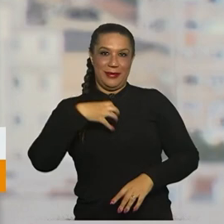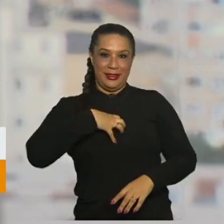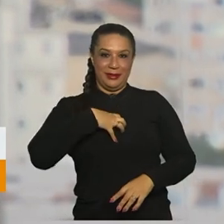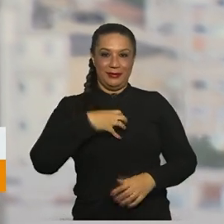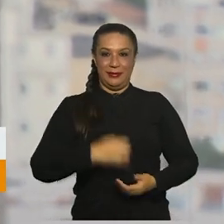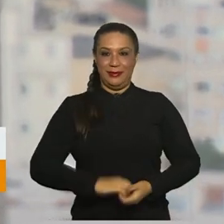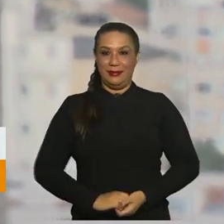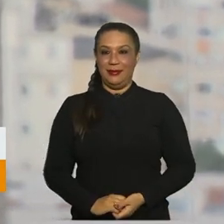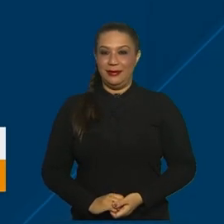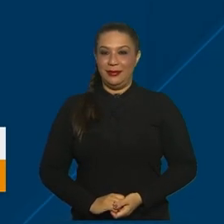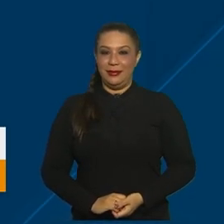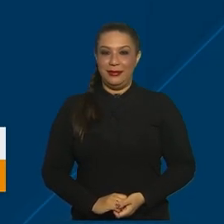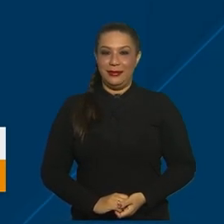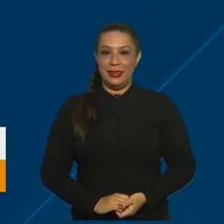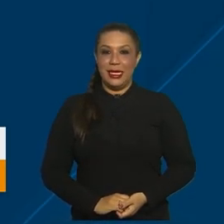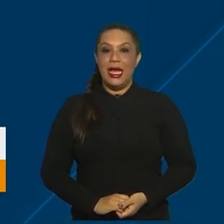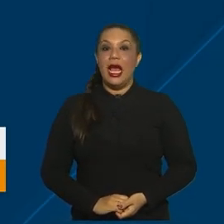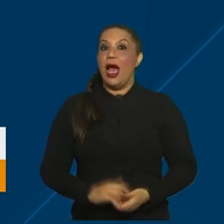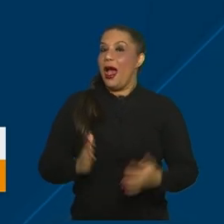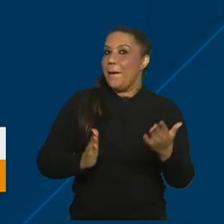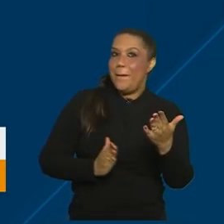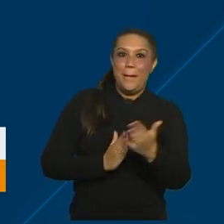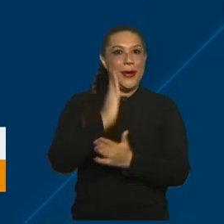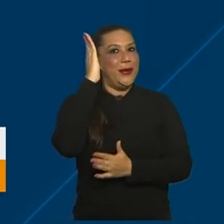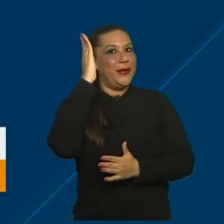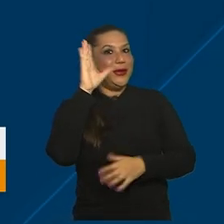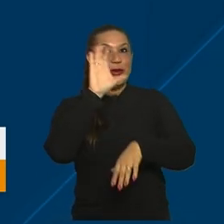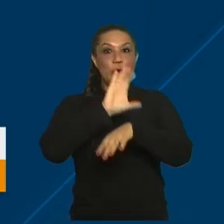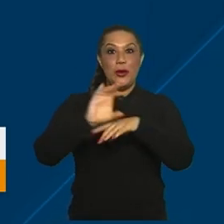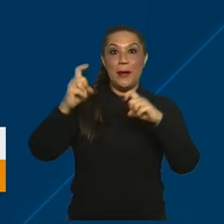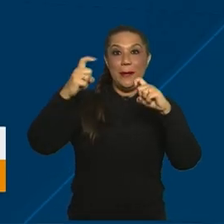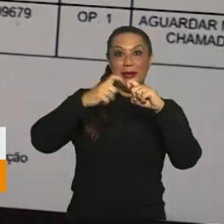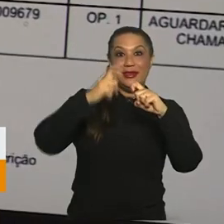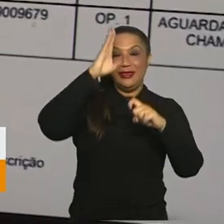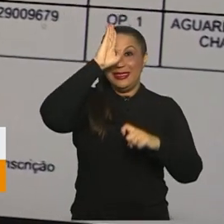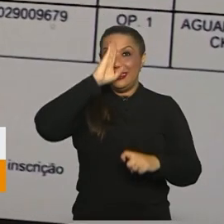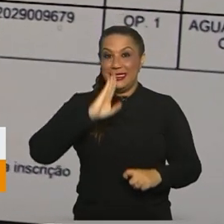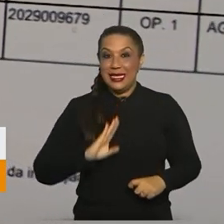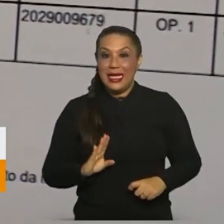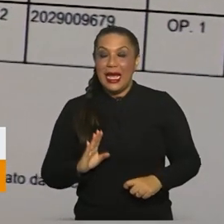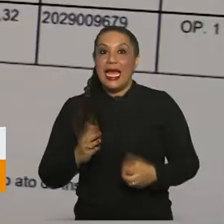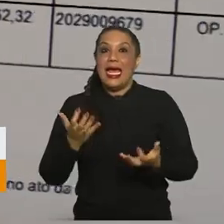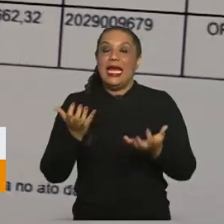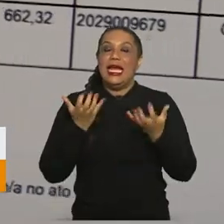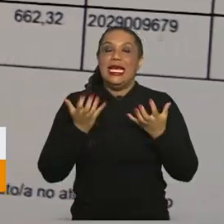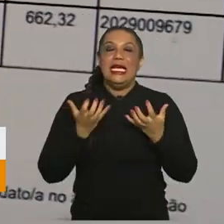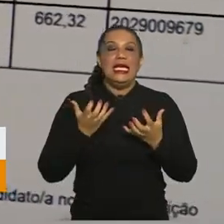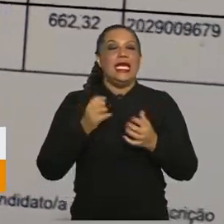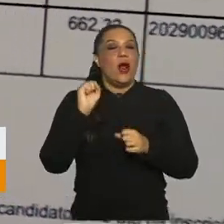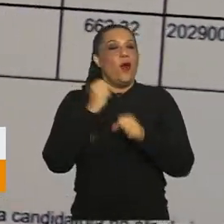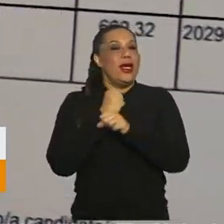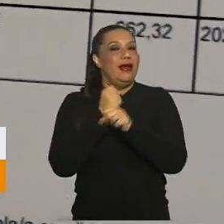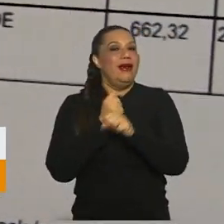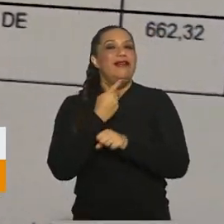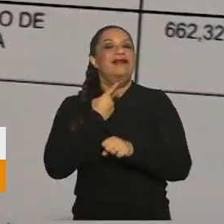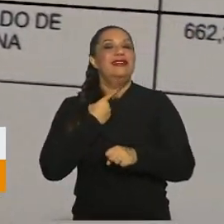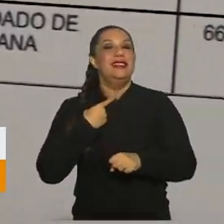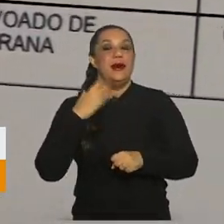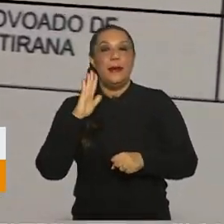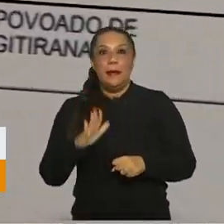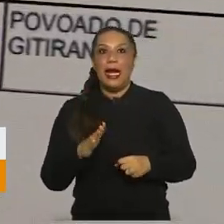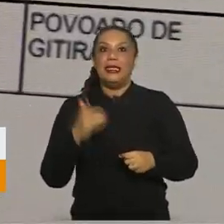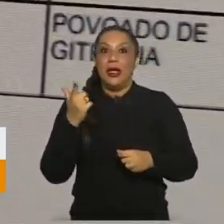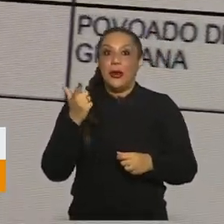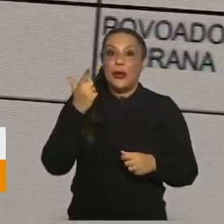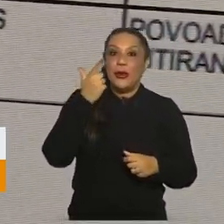Bahia. A aprovação no curso de Medicina gratuito era esperada há oito anos, mas até